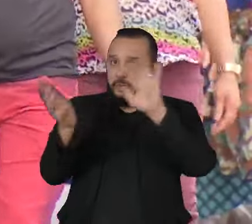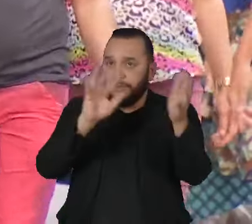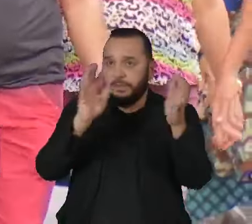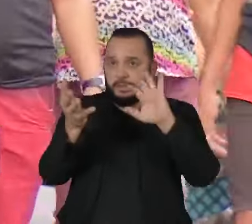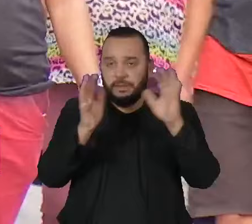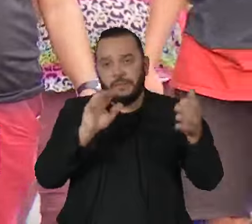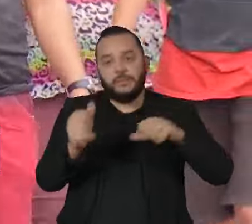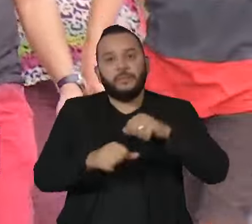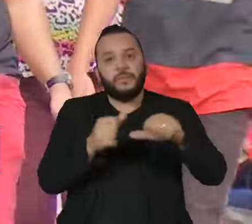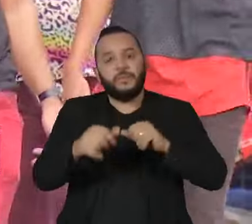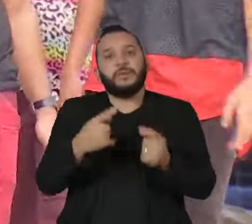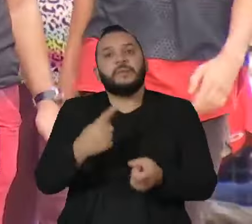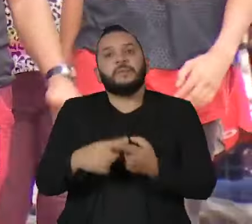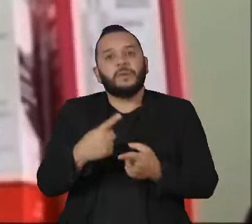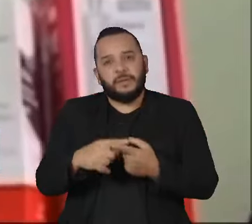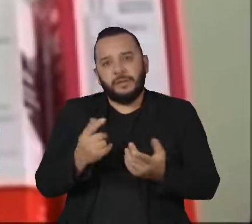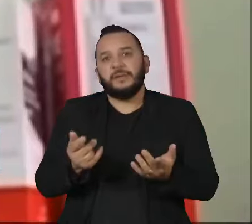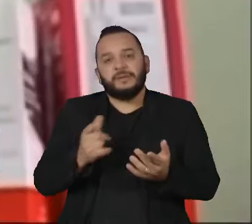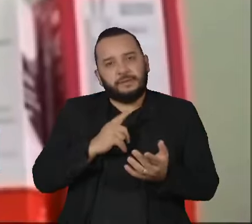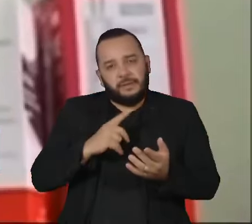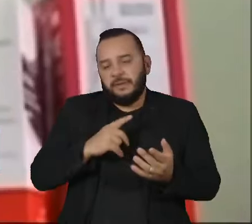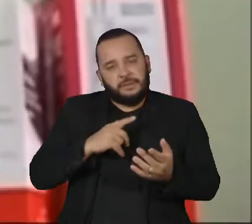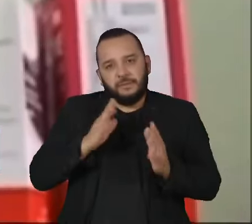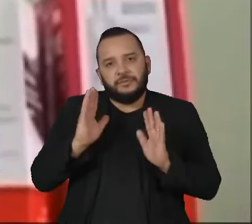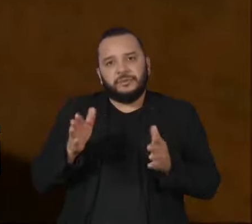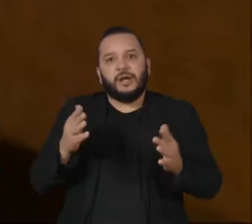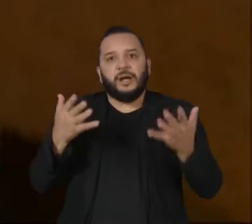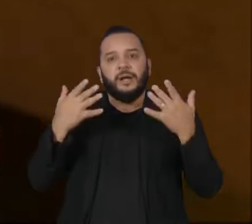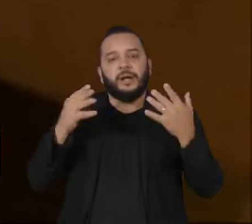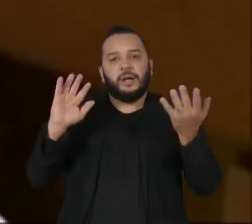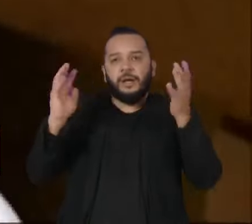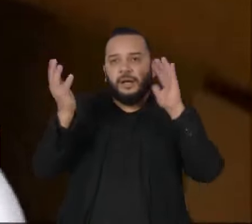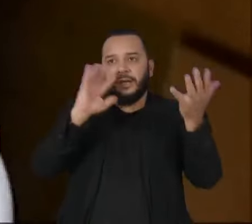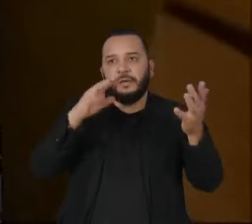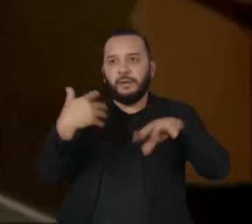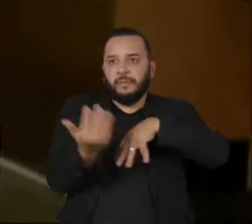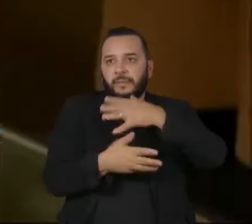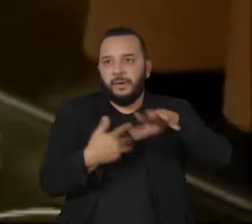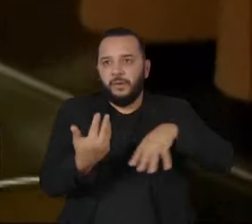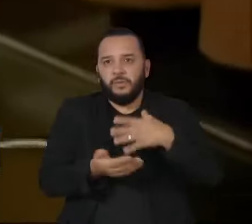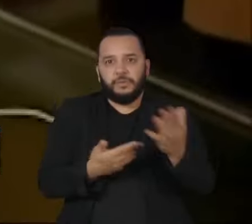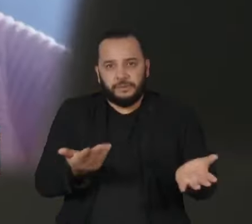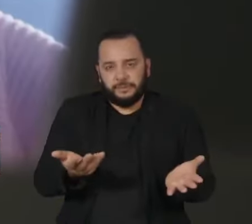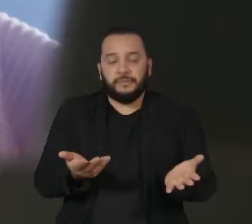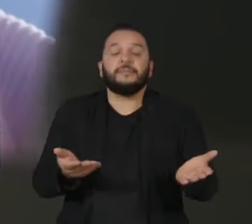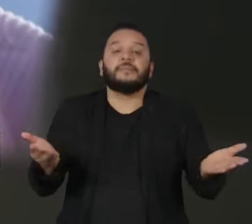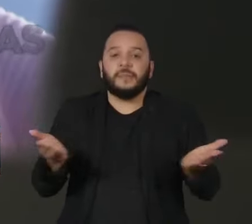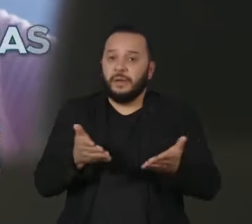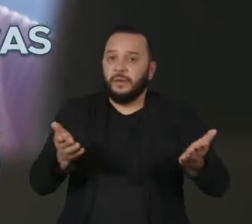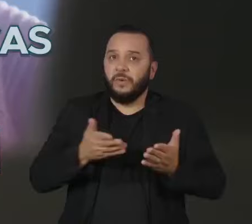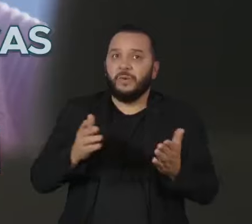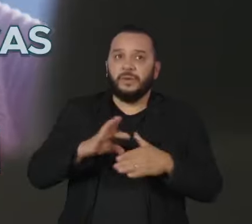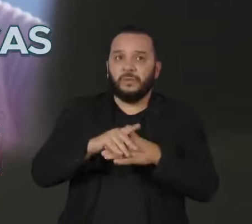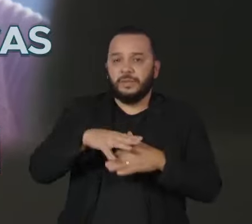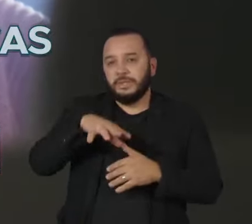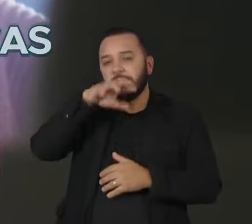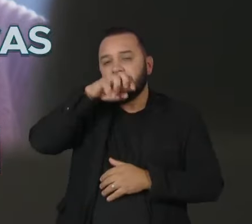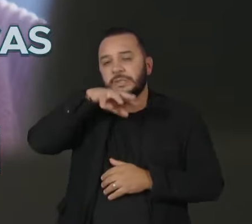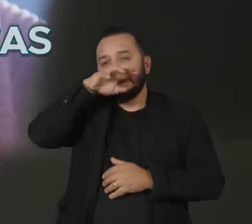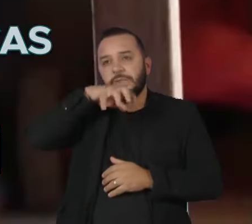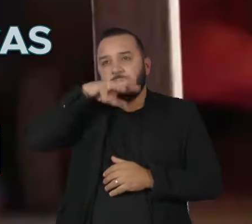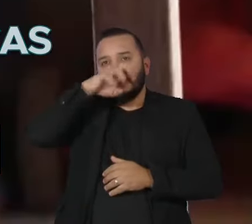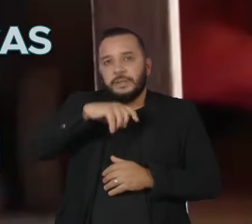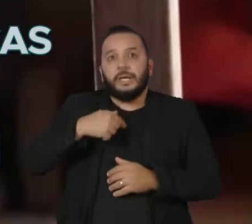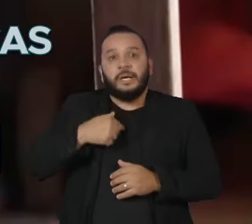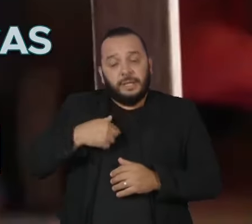por causa das estações menos definidas. De acordo com a Sociedade Brasileira de Pediatria, as síndromes respiratórias agudas representam a